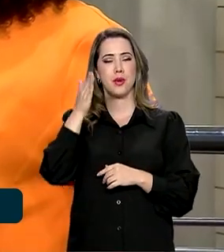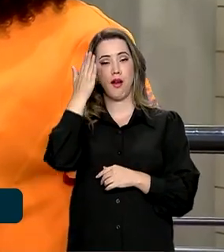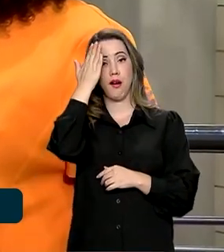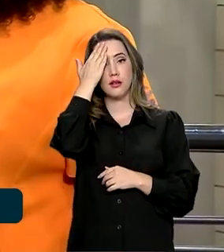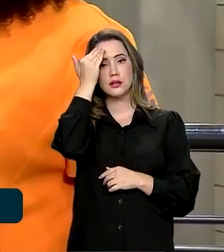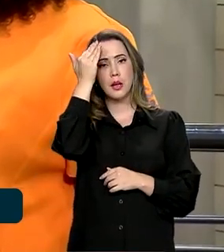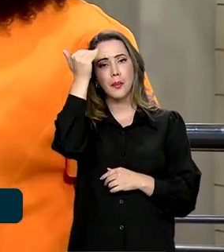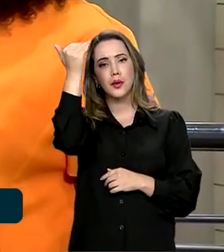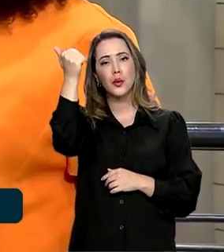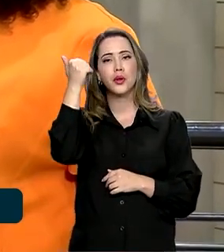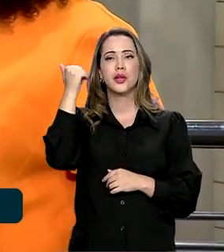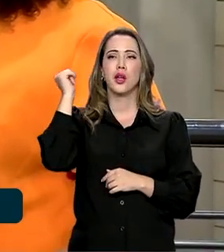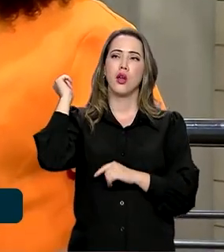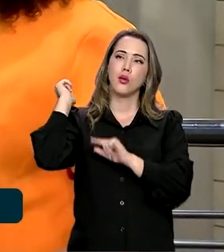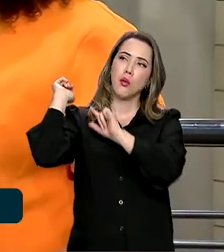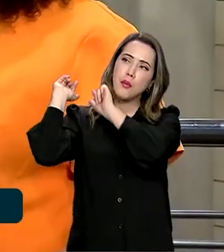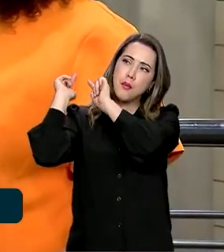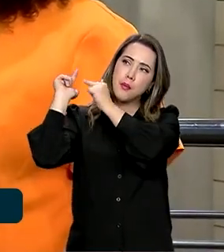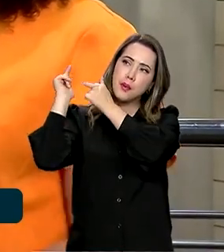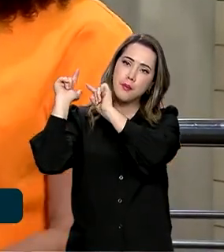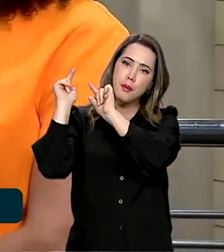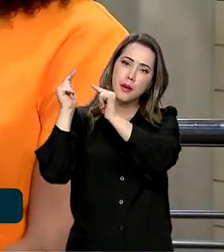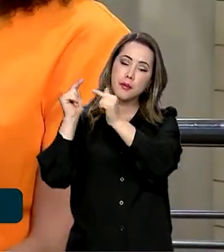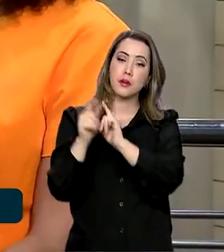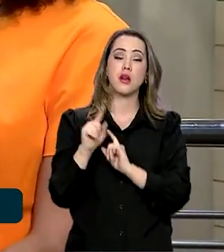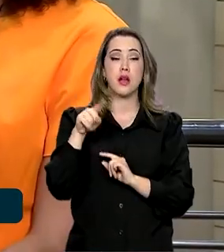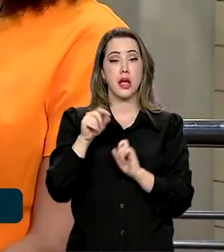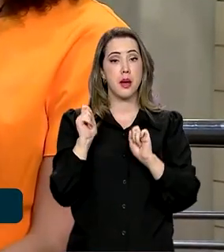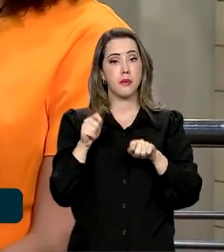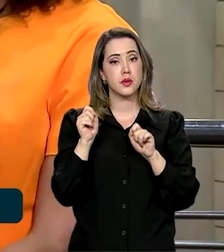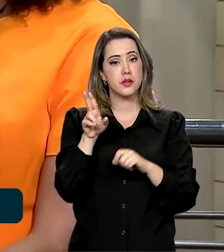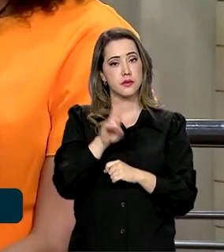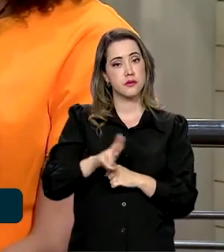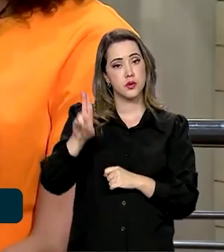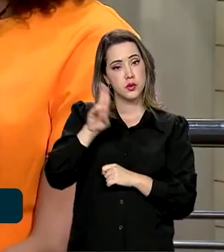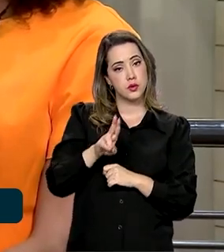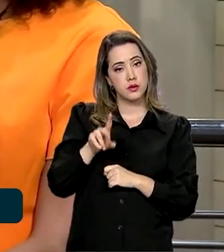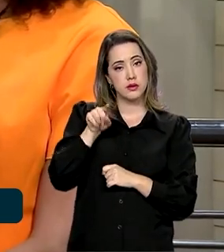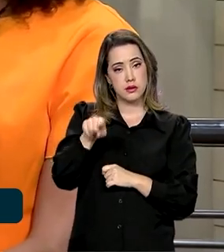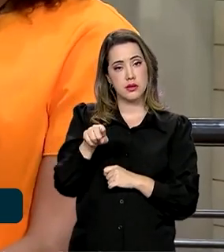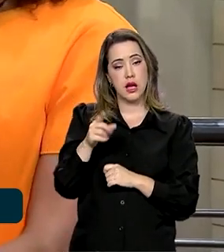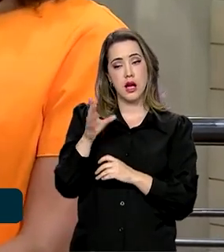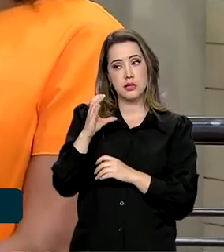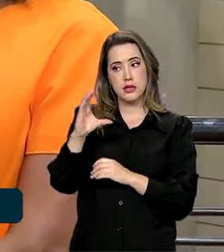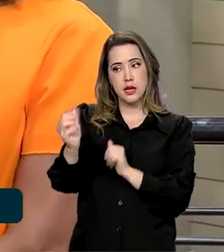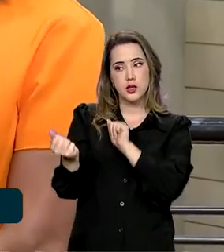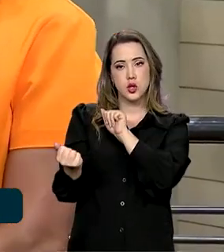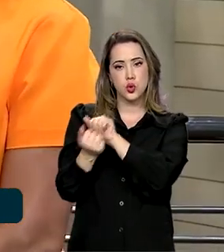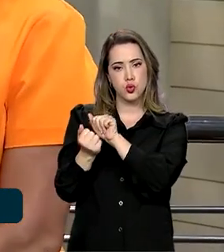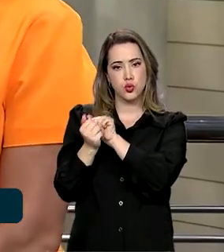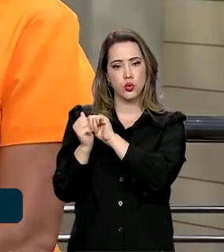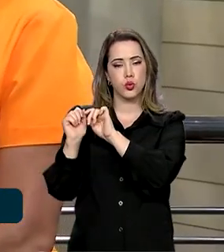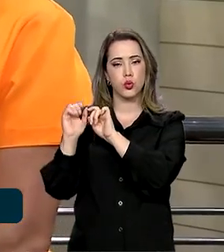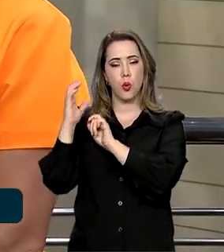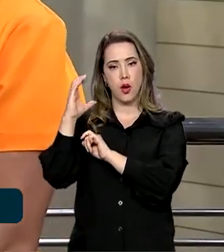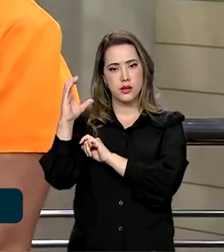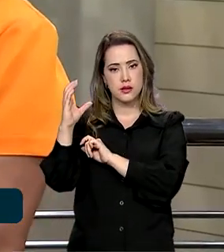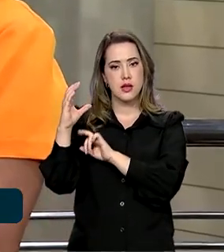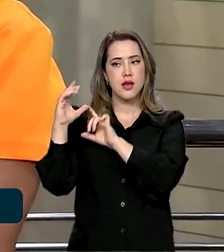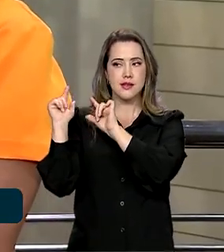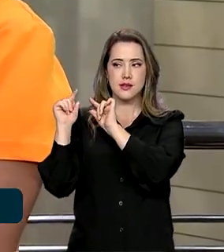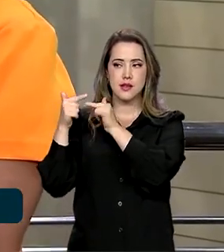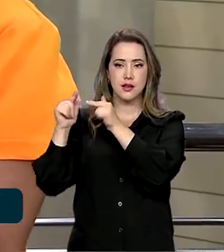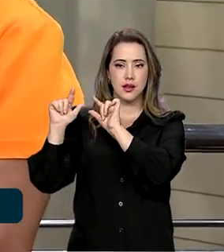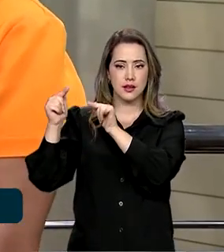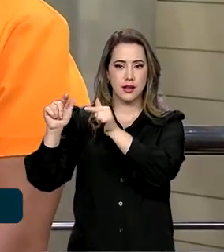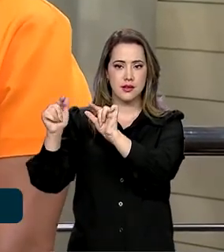possível conciliar a ciência com saberes milenares? Pois é, isso é uma convicção